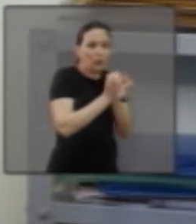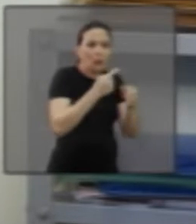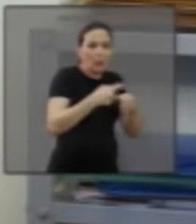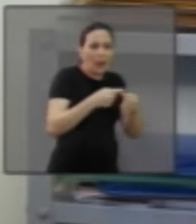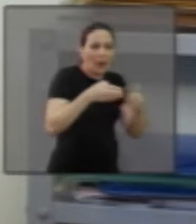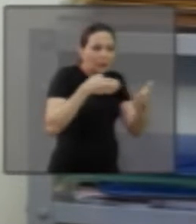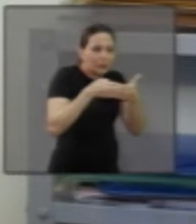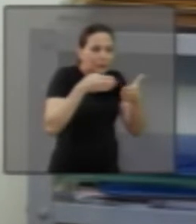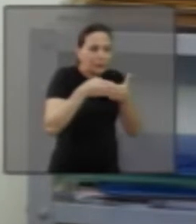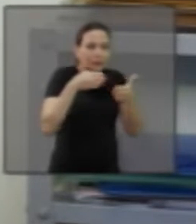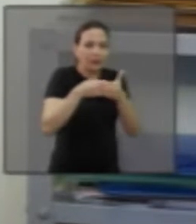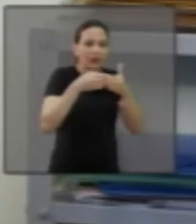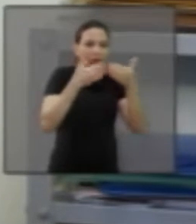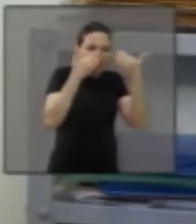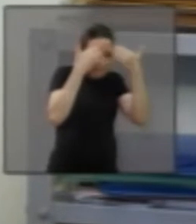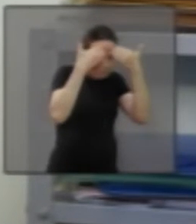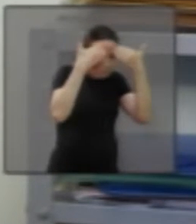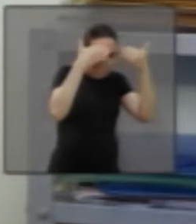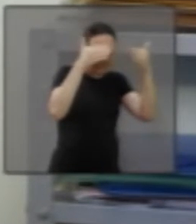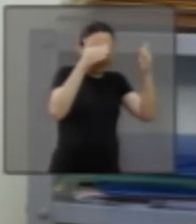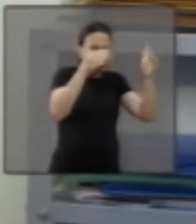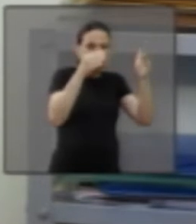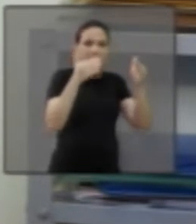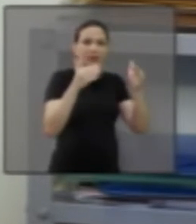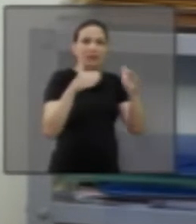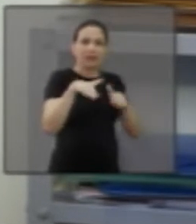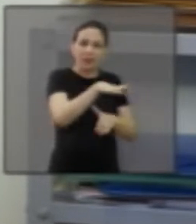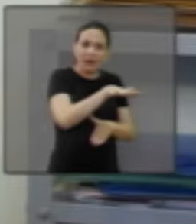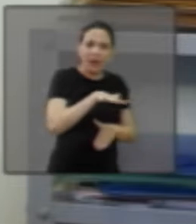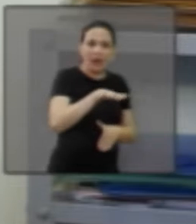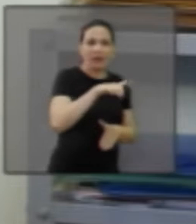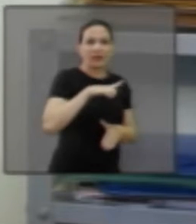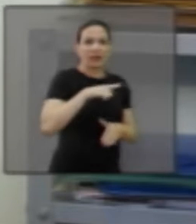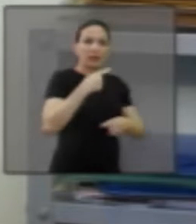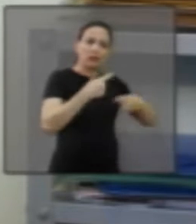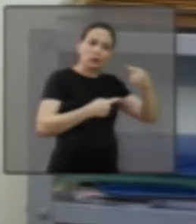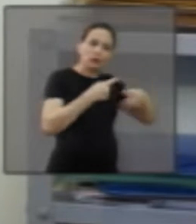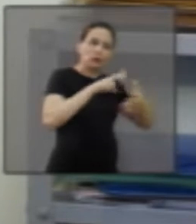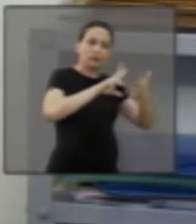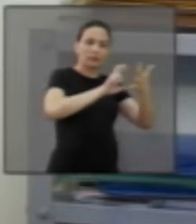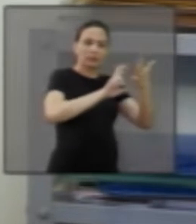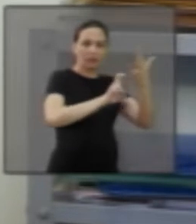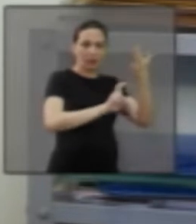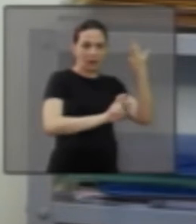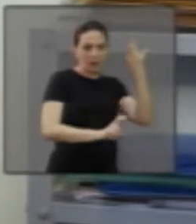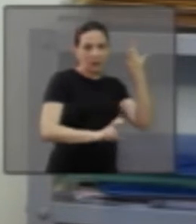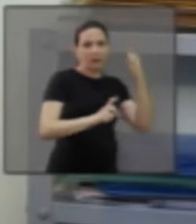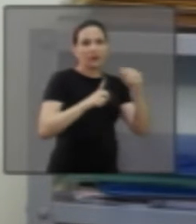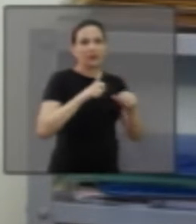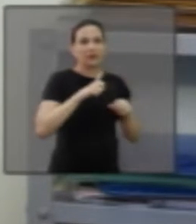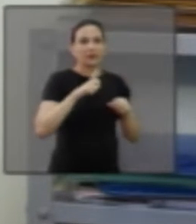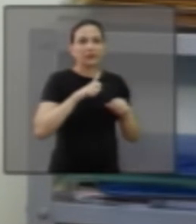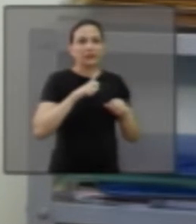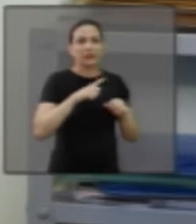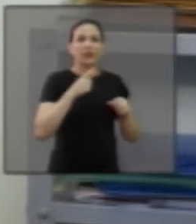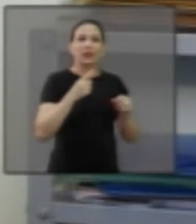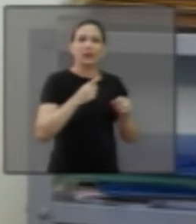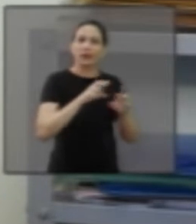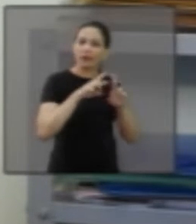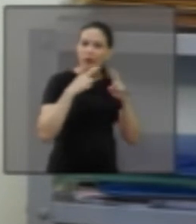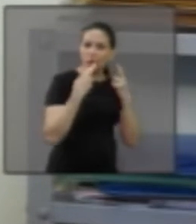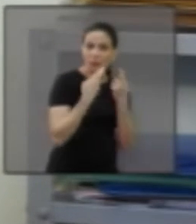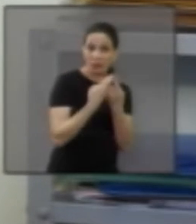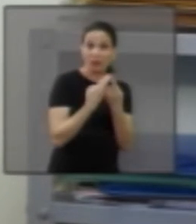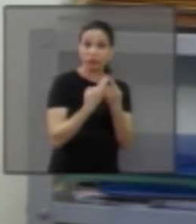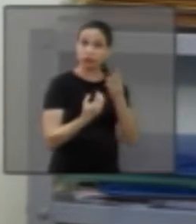Então, a gente quer ampliar esses horizontes delas, né? A gente discute vários assuntos nos nossos